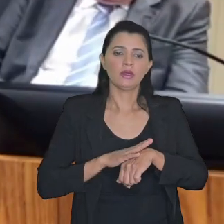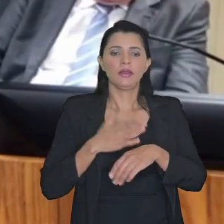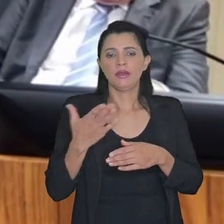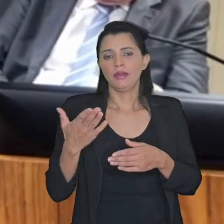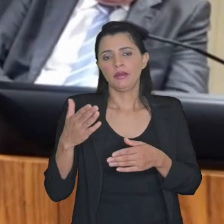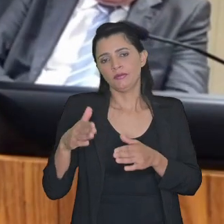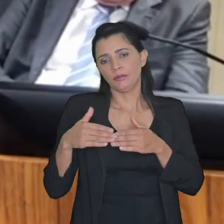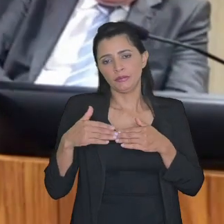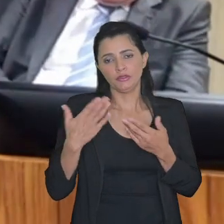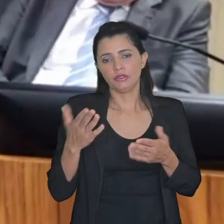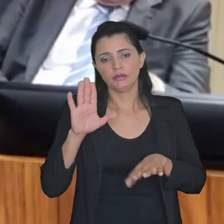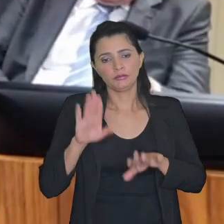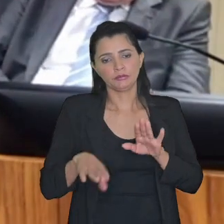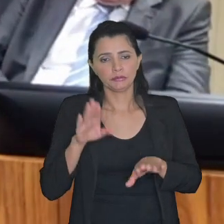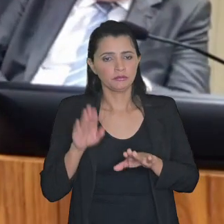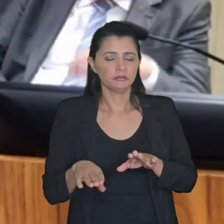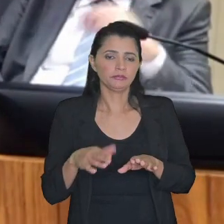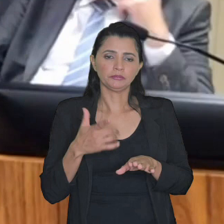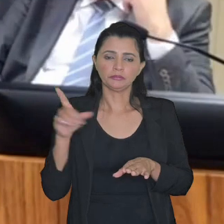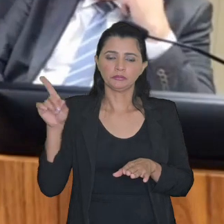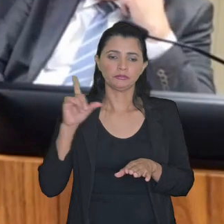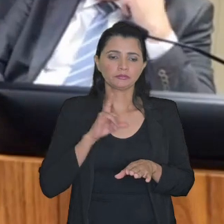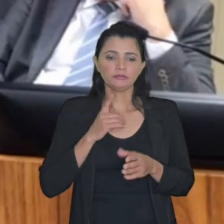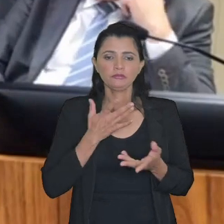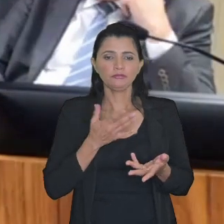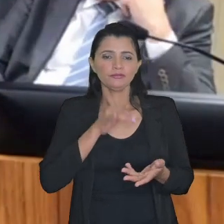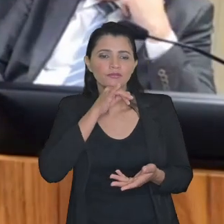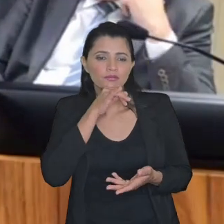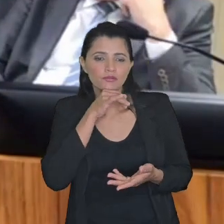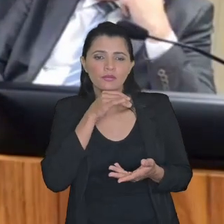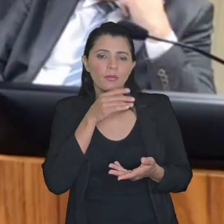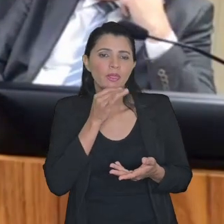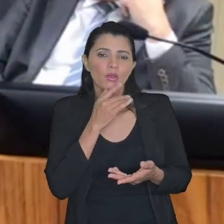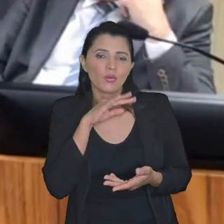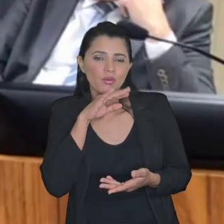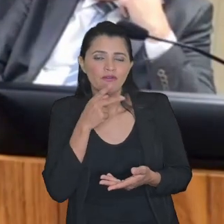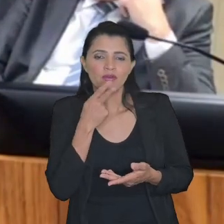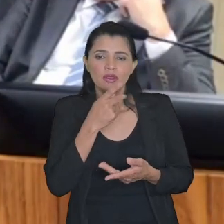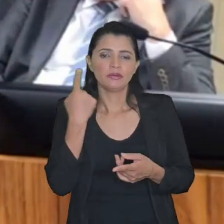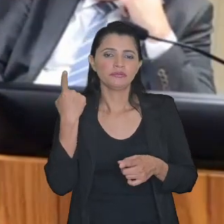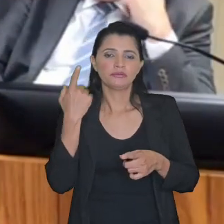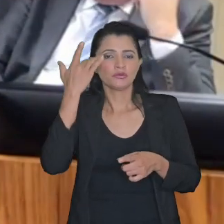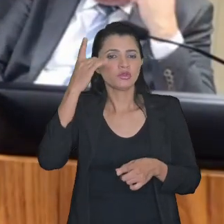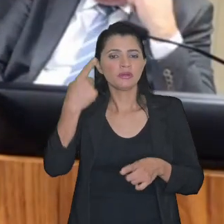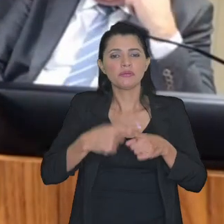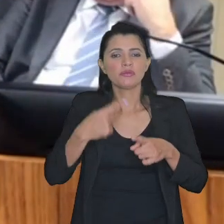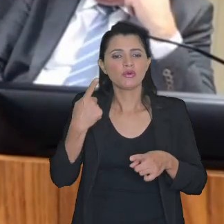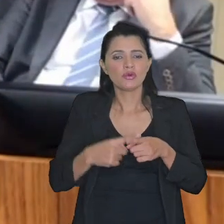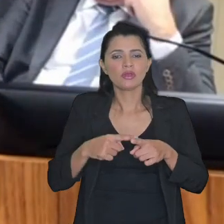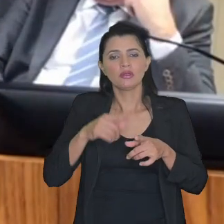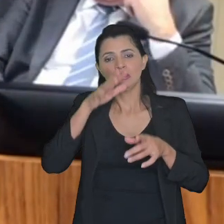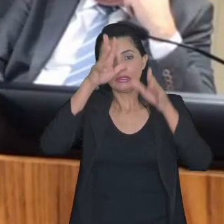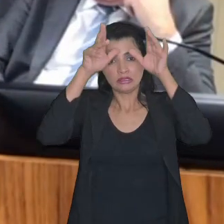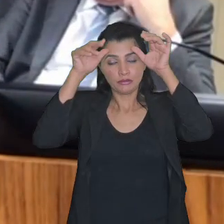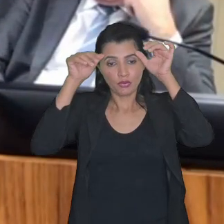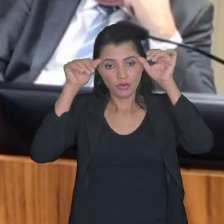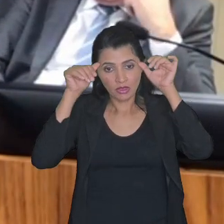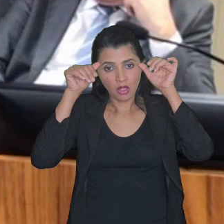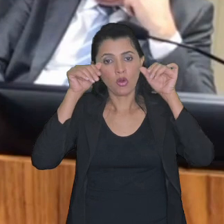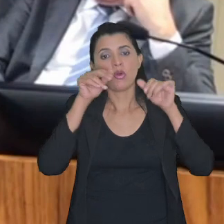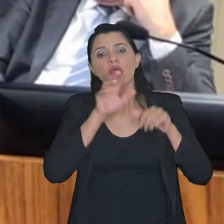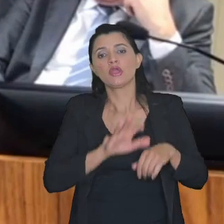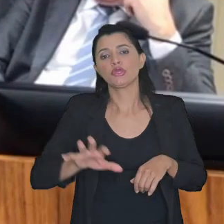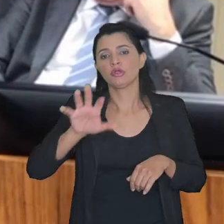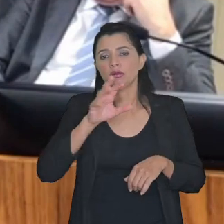deleite enfim talvez tenha sido um desprazer para o desembargador Lunardelli dizer não sei por que raios o Tribunal Regional Federal da